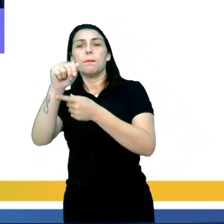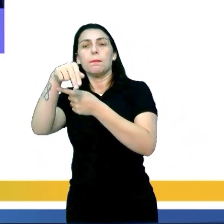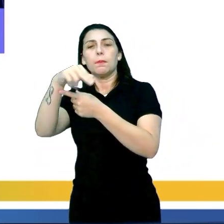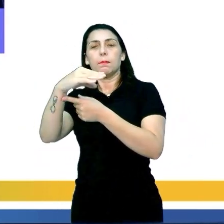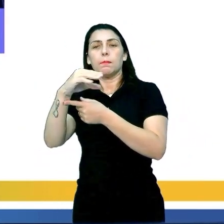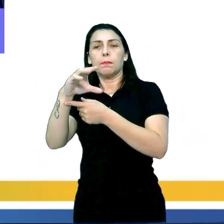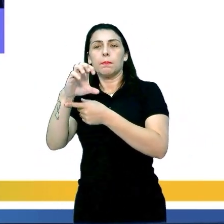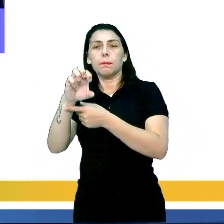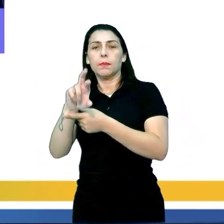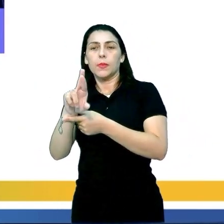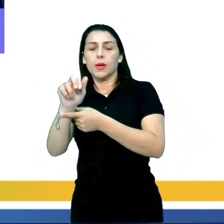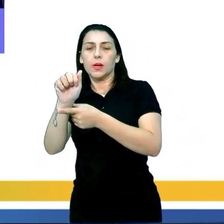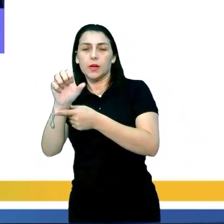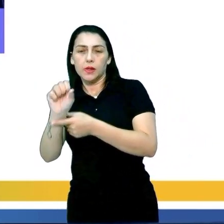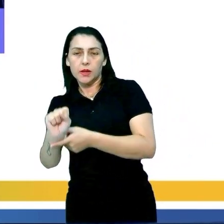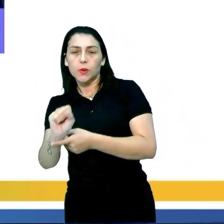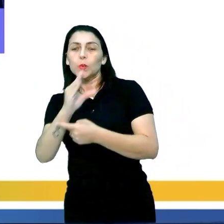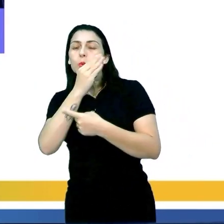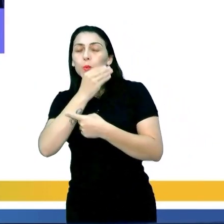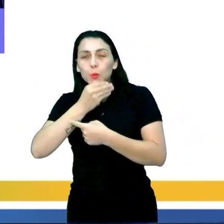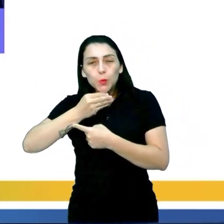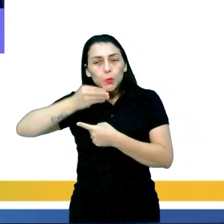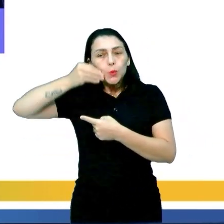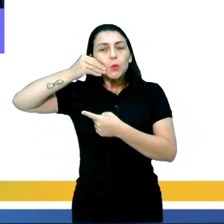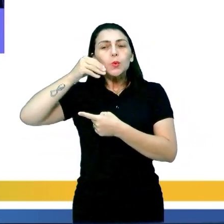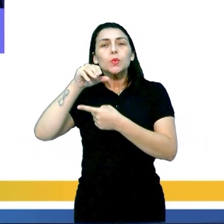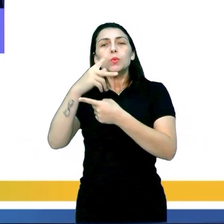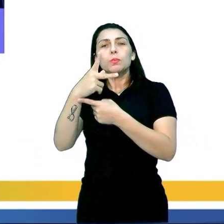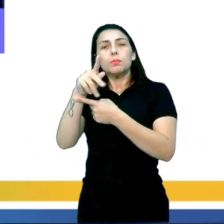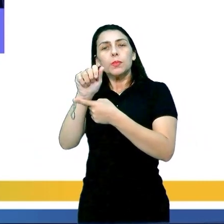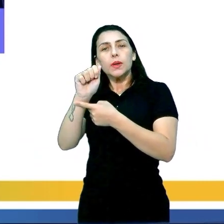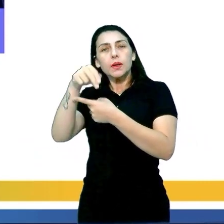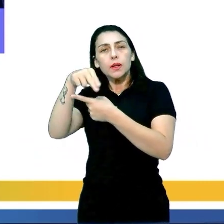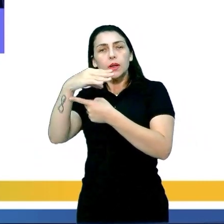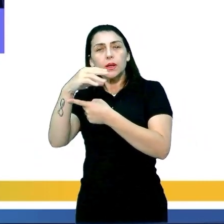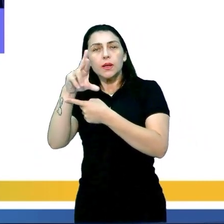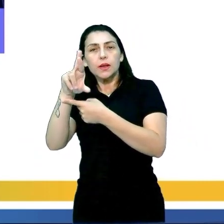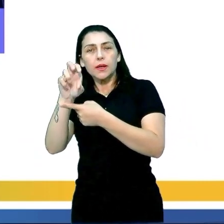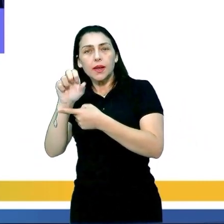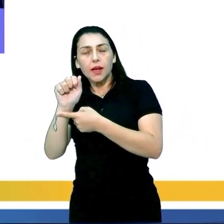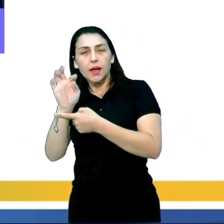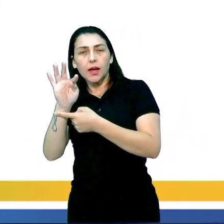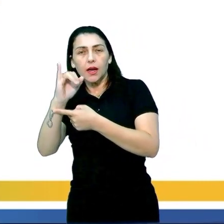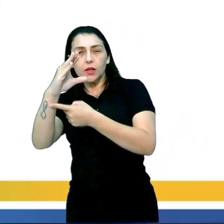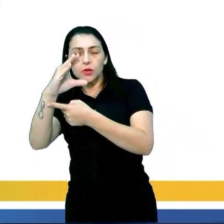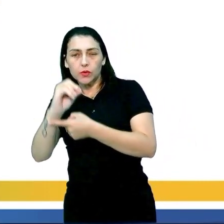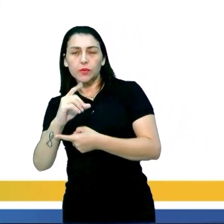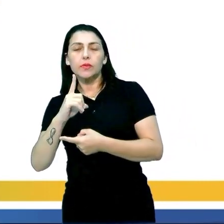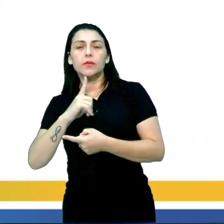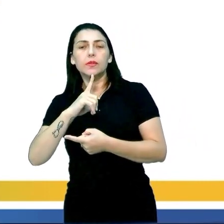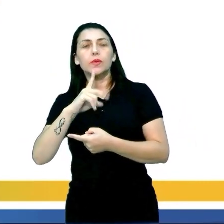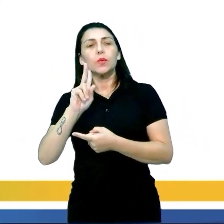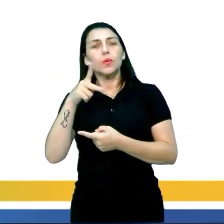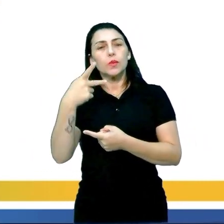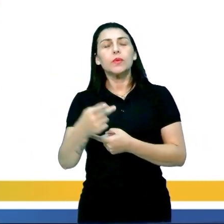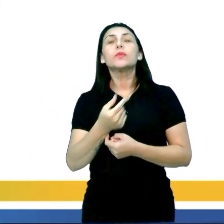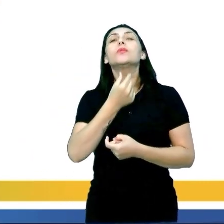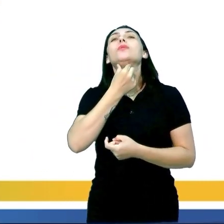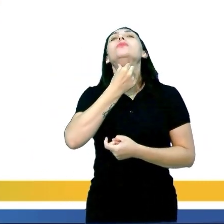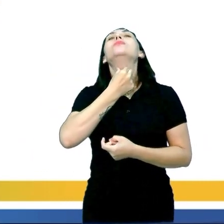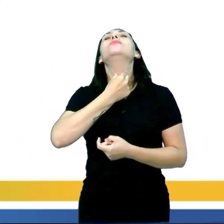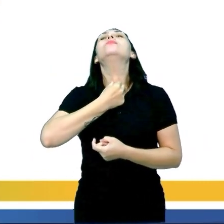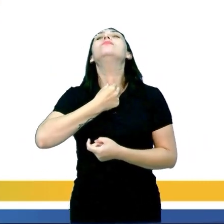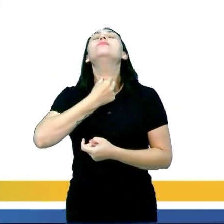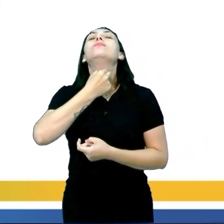tá? Que é a produção do suco pancreático. Foi o que a gente falou lá do início, tá? Seguindo aí as outras glândulas, temos a